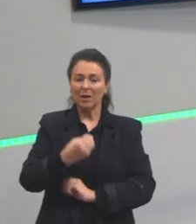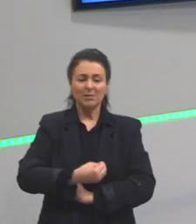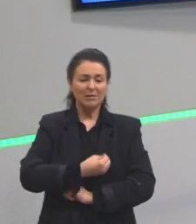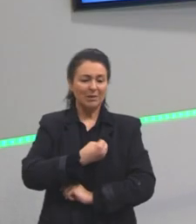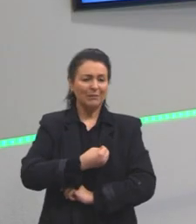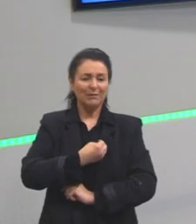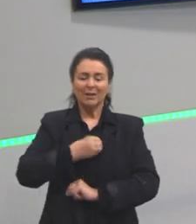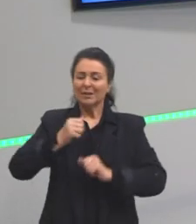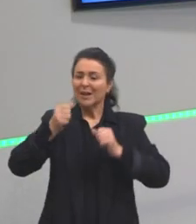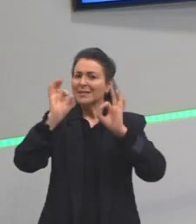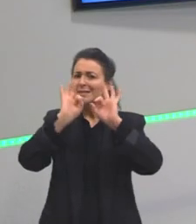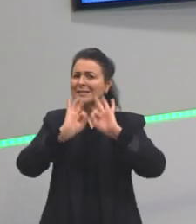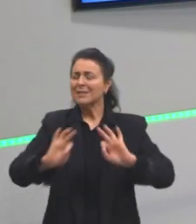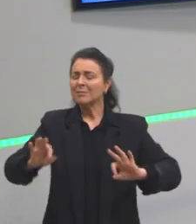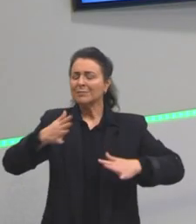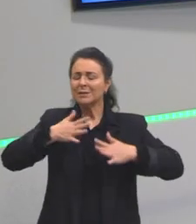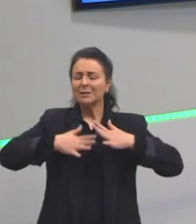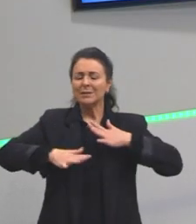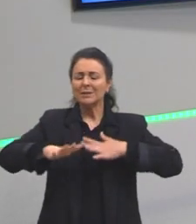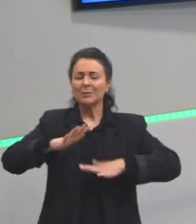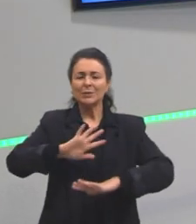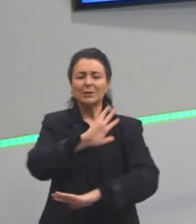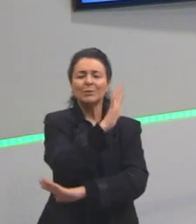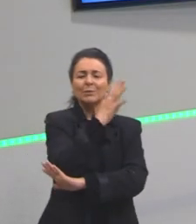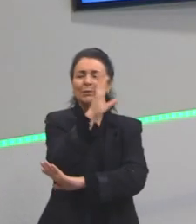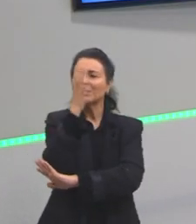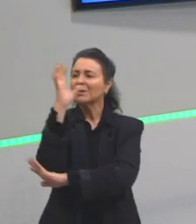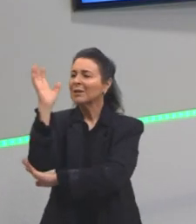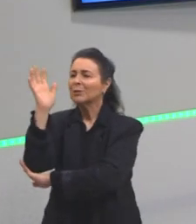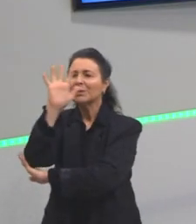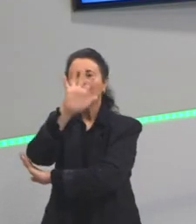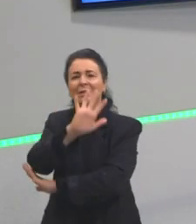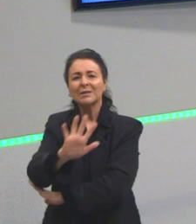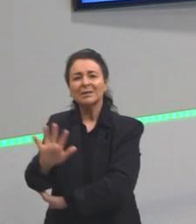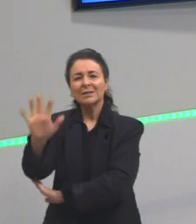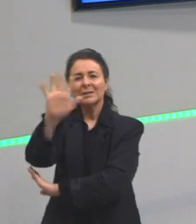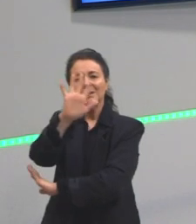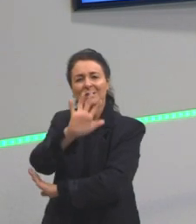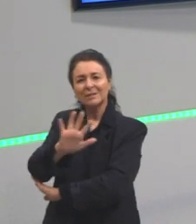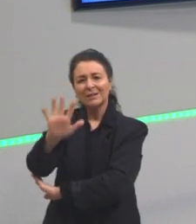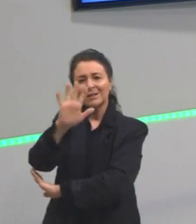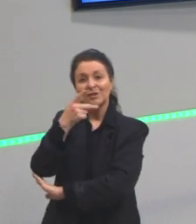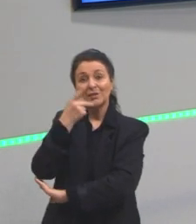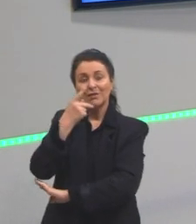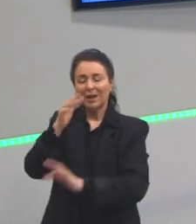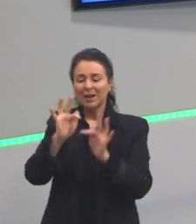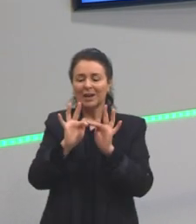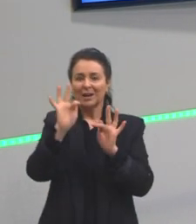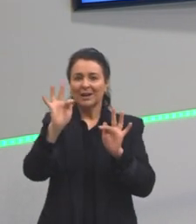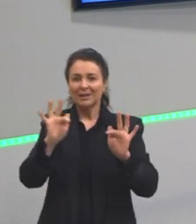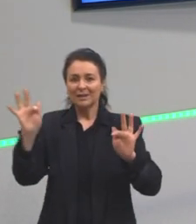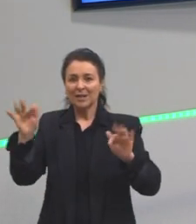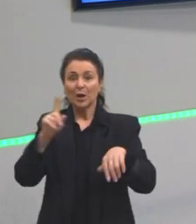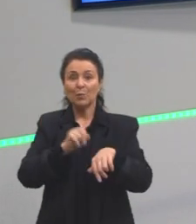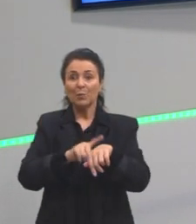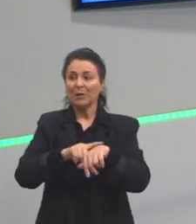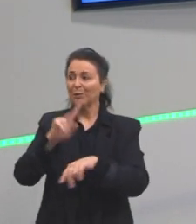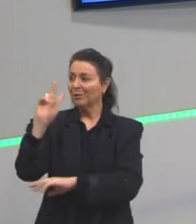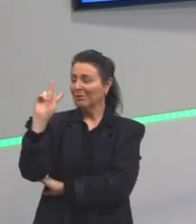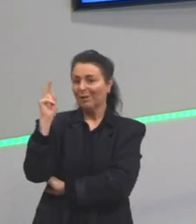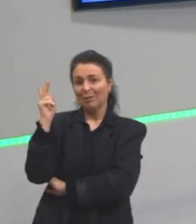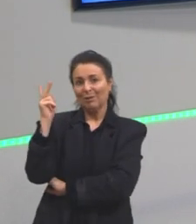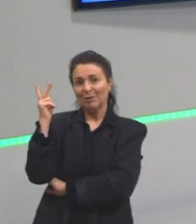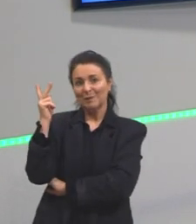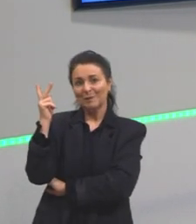harmonia com a natureza. Então, o que vocês precisam lembrar quando a gente fala em arcadismo? Que é um momento da história que